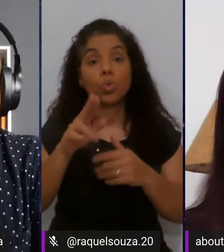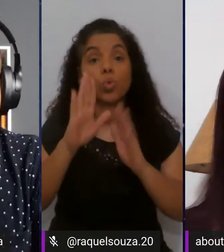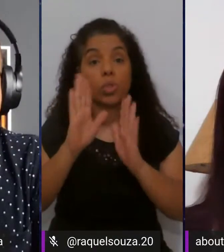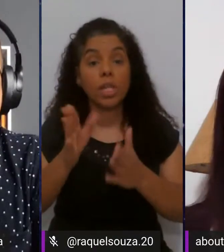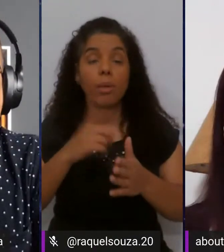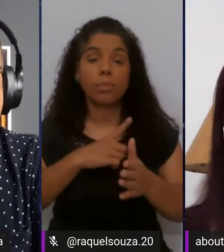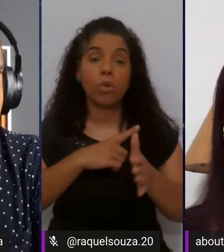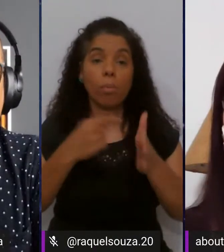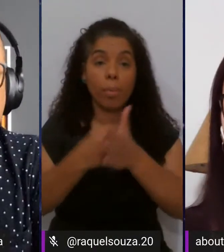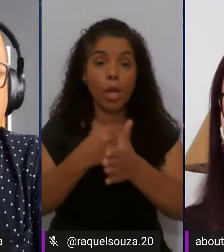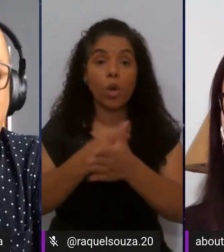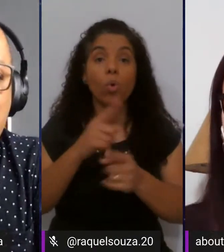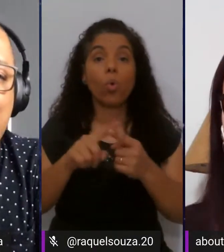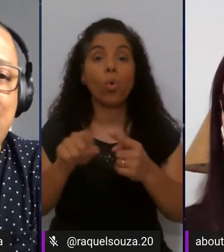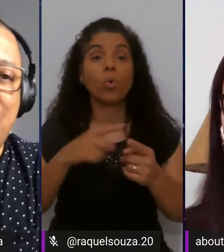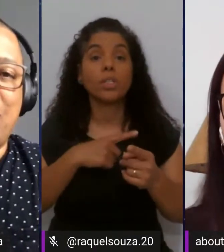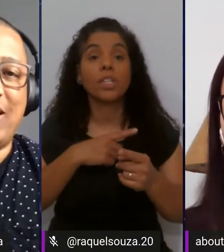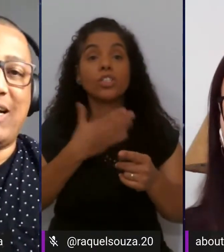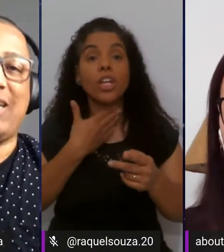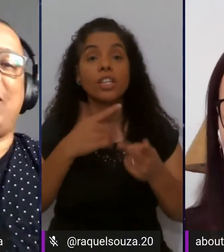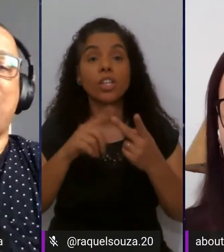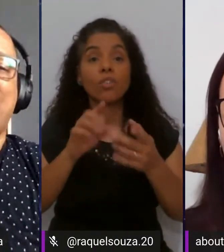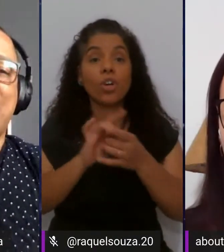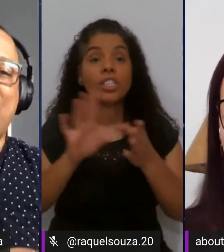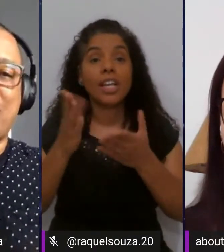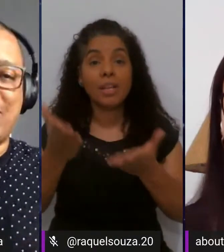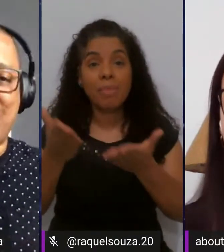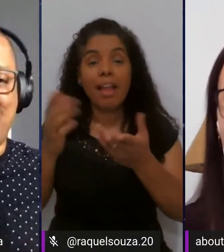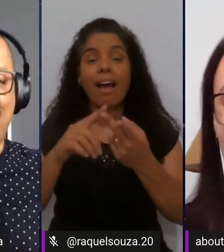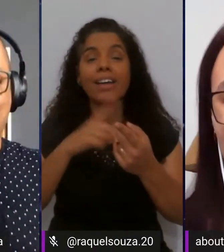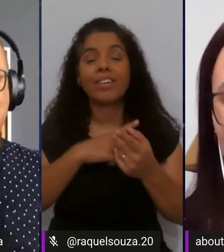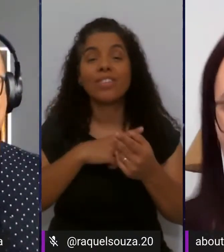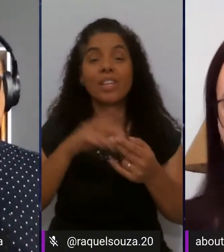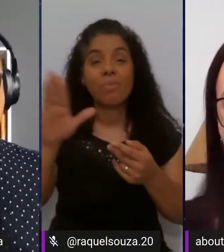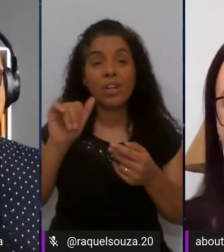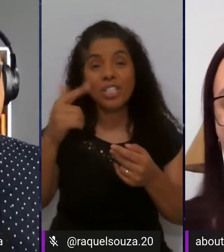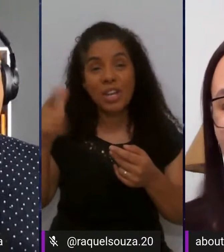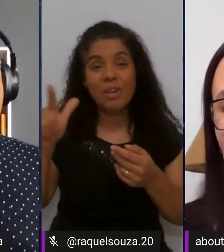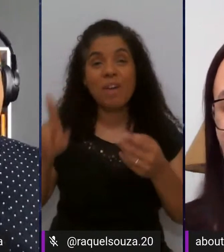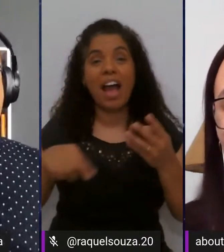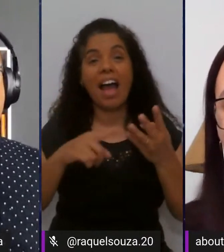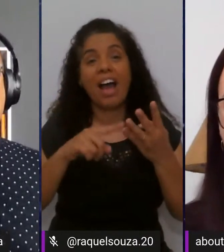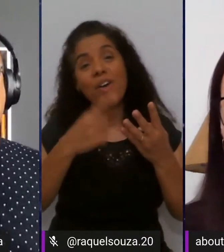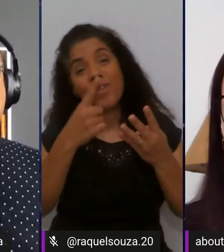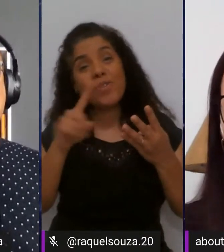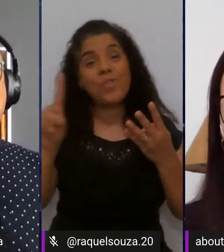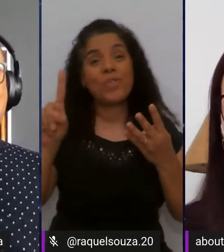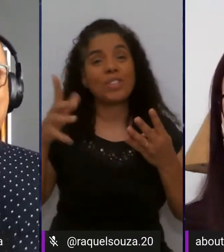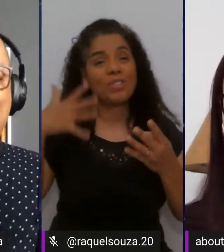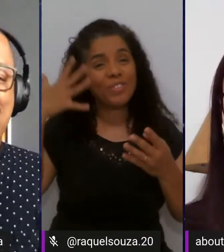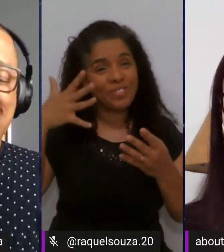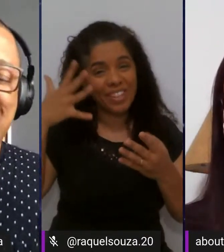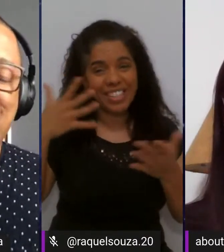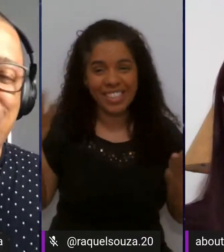perguntas aqui no chat tá eu vou te liberar aqui para que a gente possa chamar aqui o nosso último palestrante da noite que é o